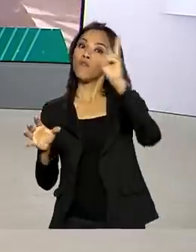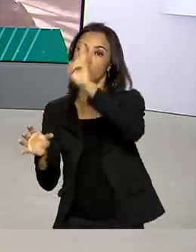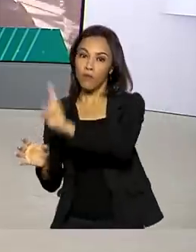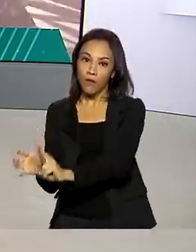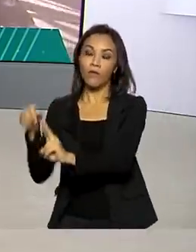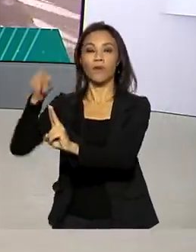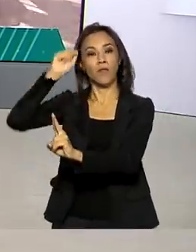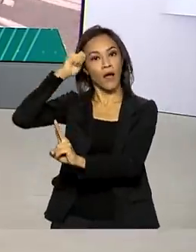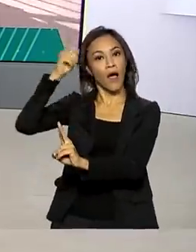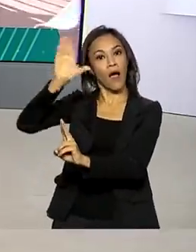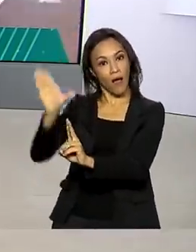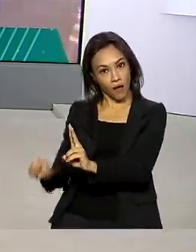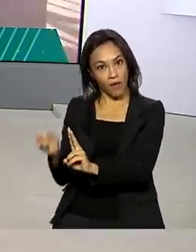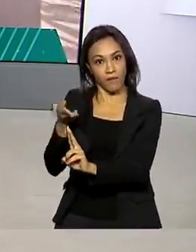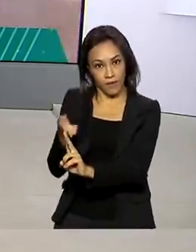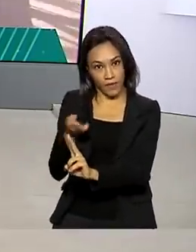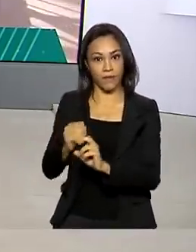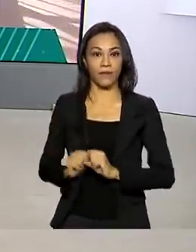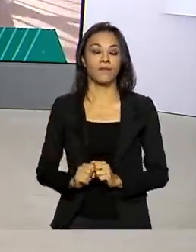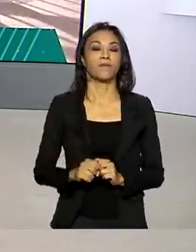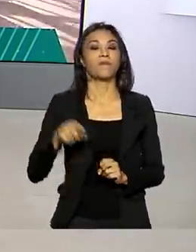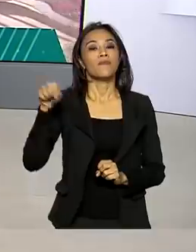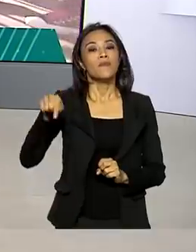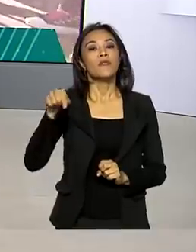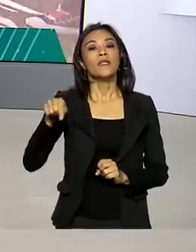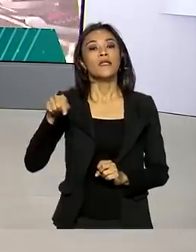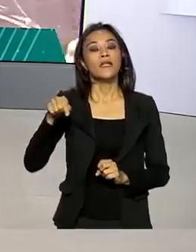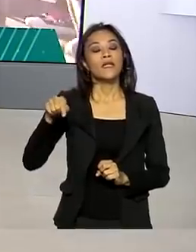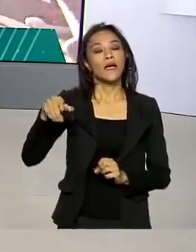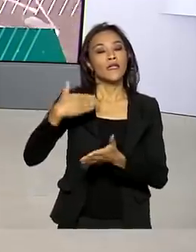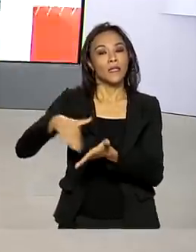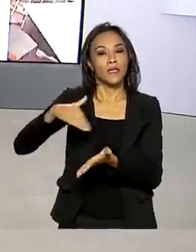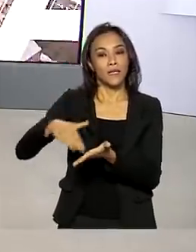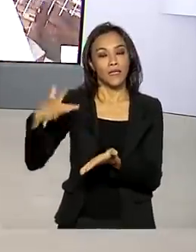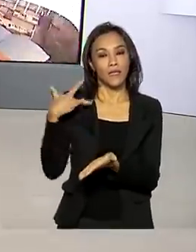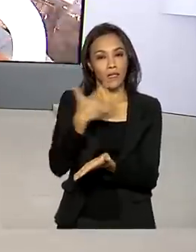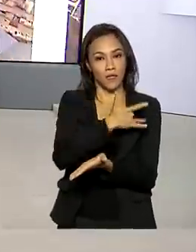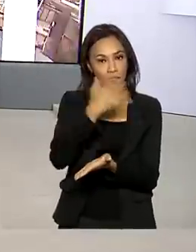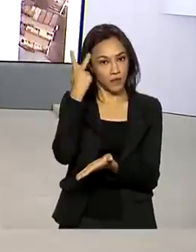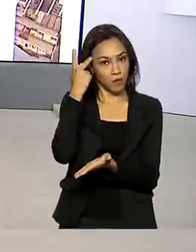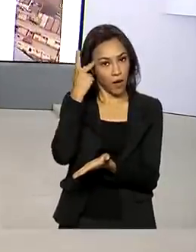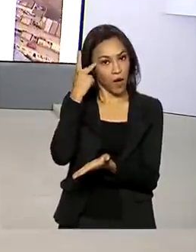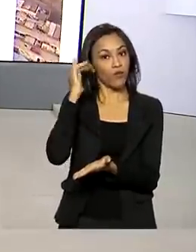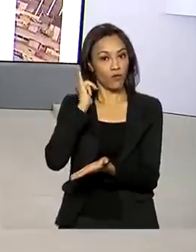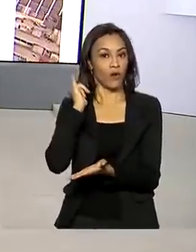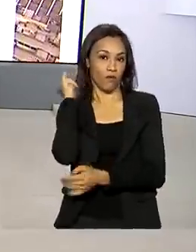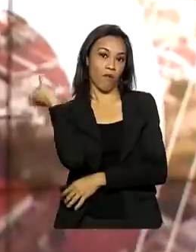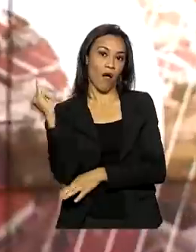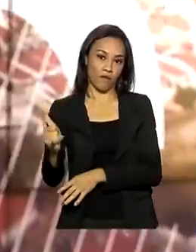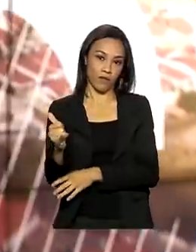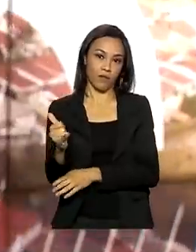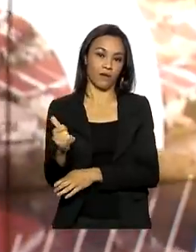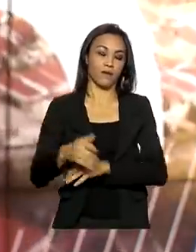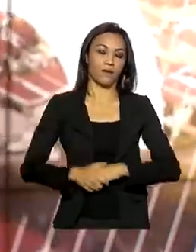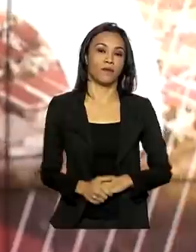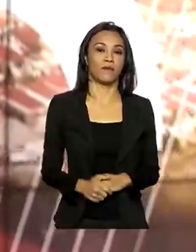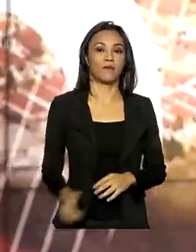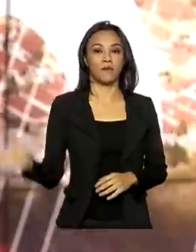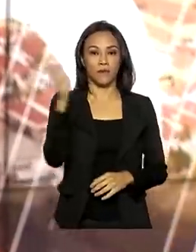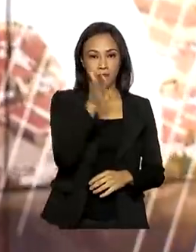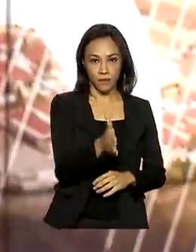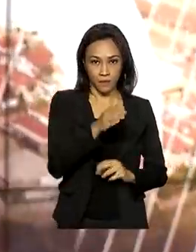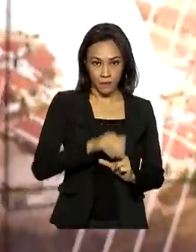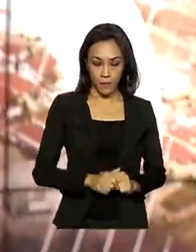Ministério da Saúde e as Secretarias Estadual e Municipal de Saúde de São Paulo foram notificadas. O